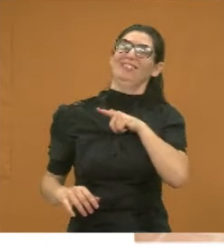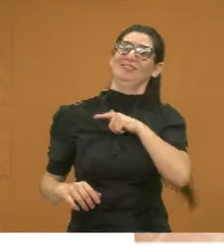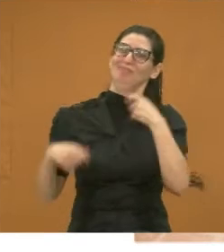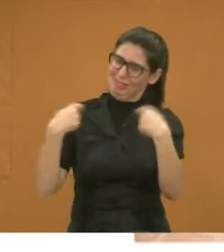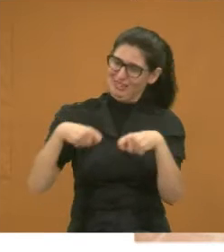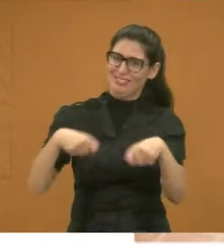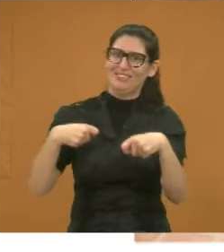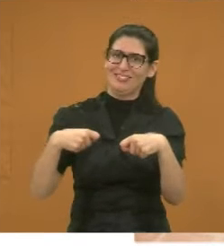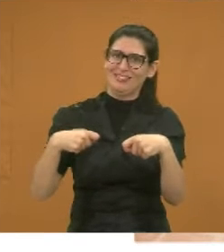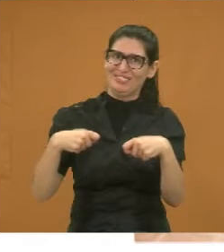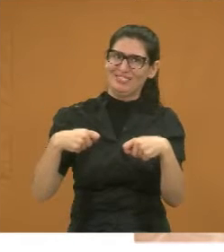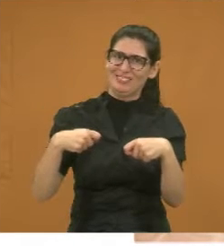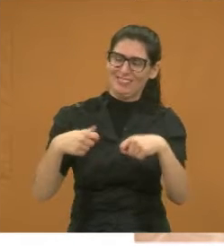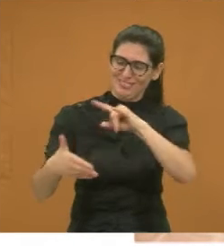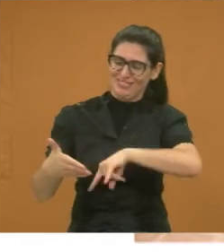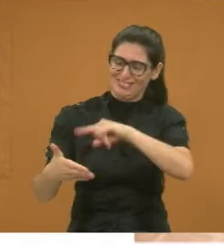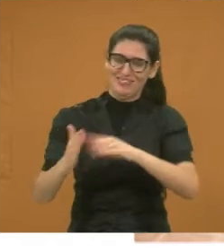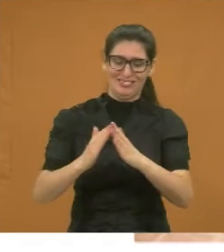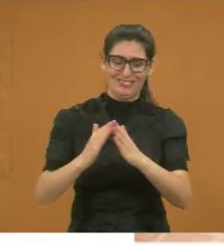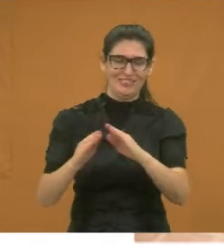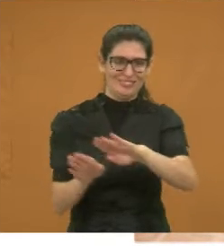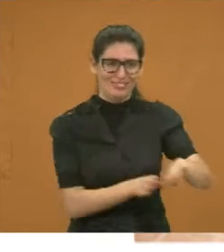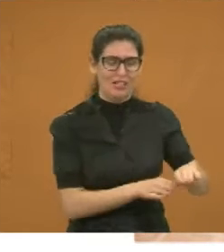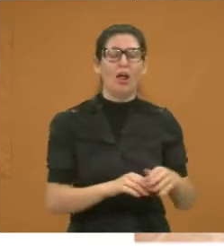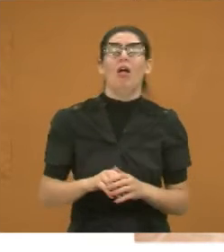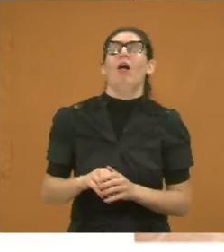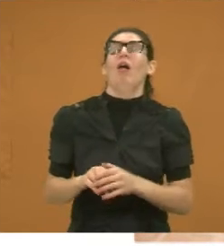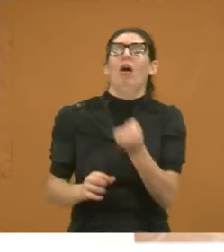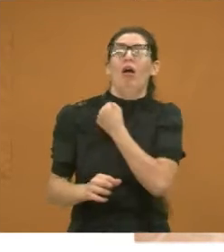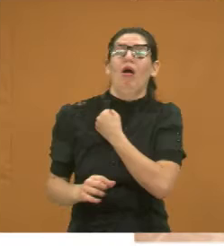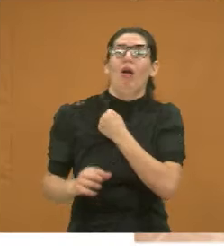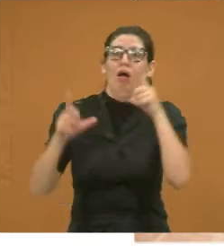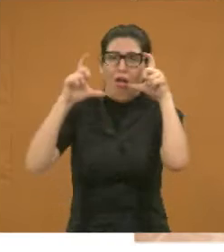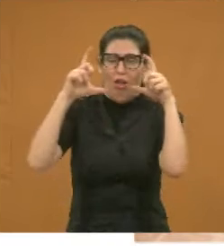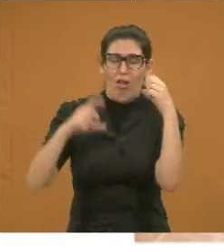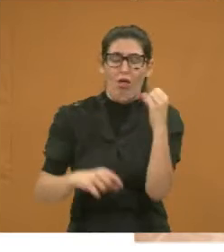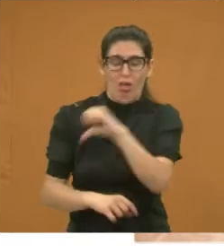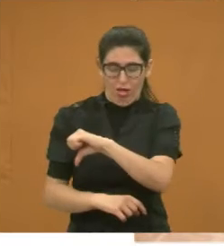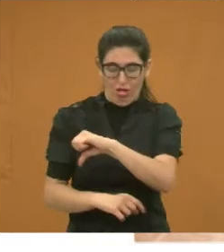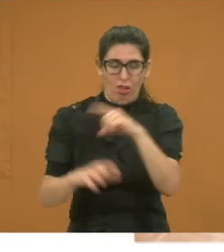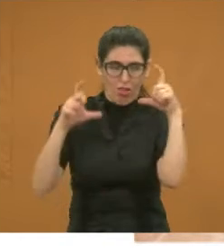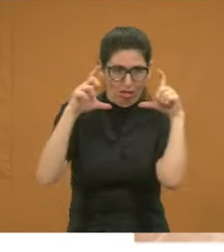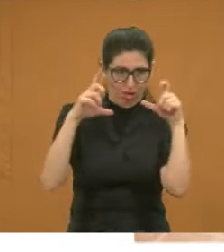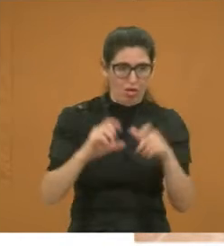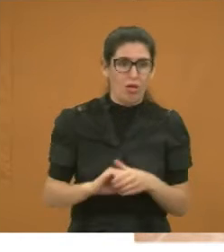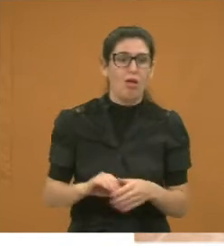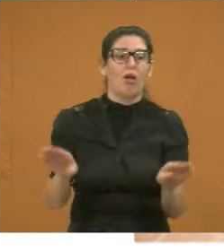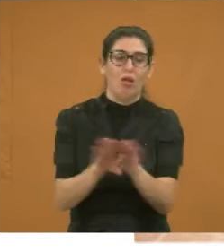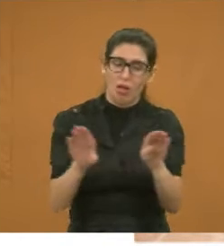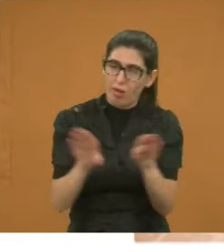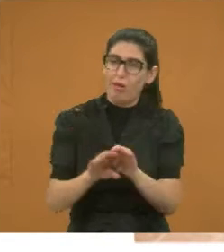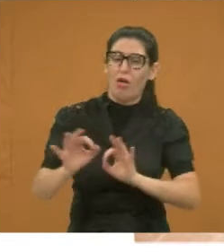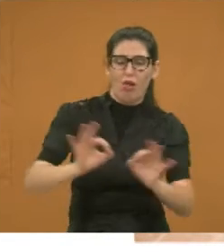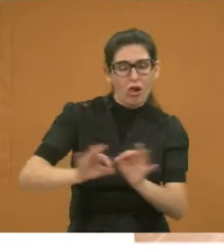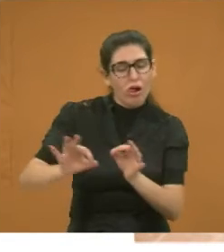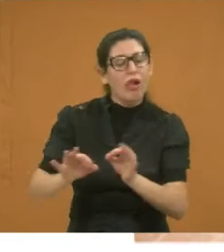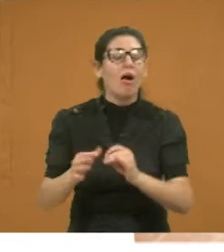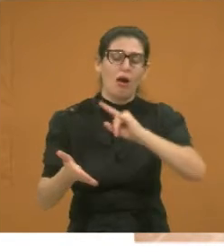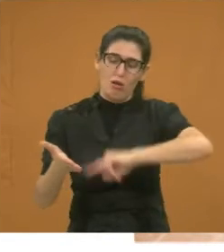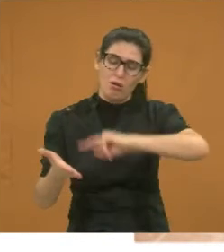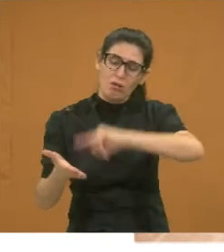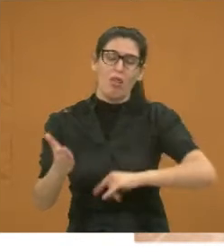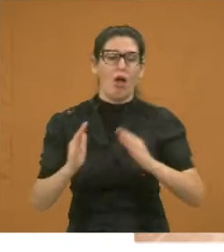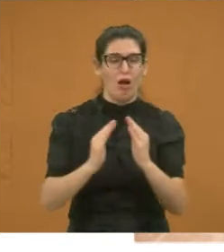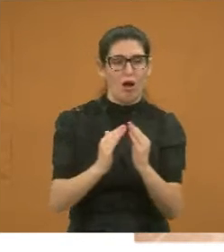Essa foto aí. A foto 9. Reuniões. Sobre regularização também fundiária no Bela Vista 2. Está